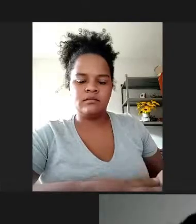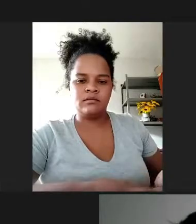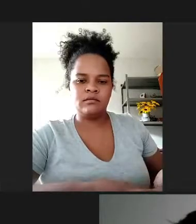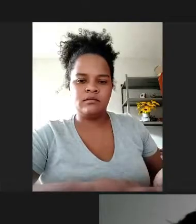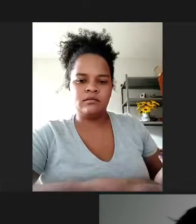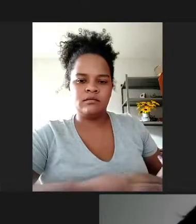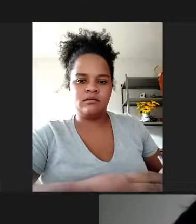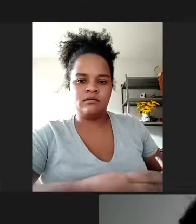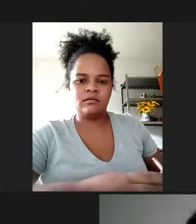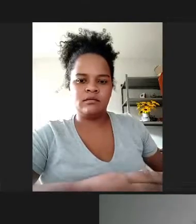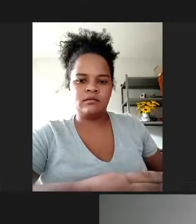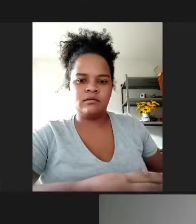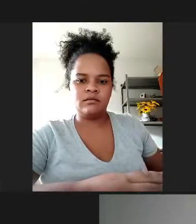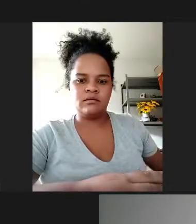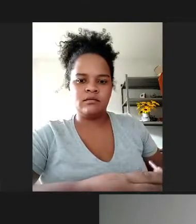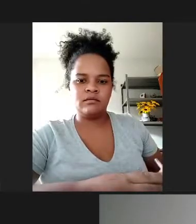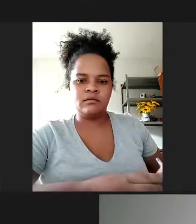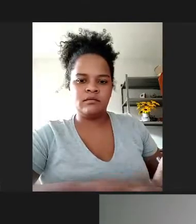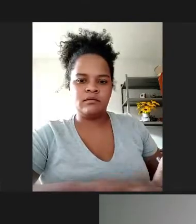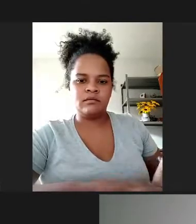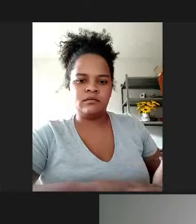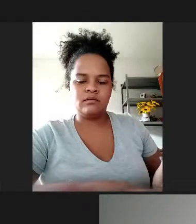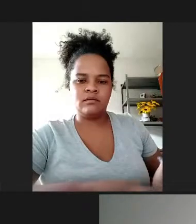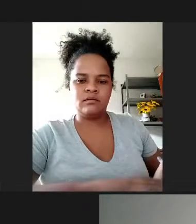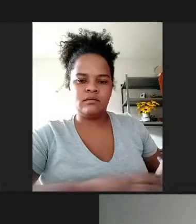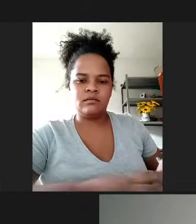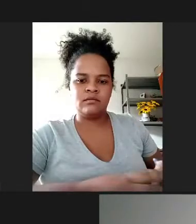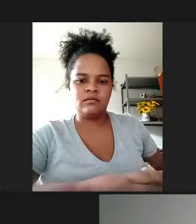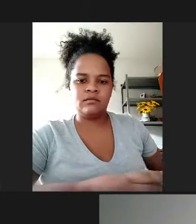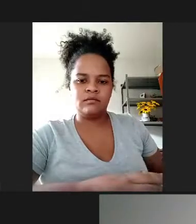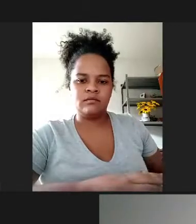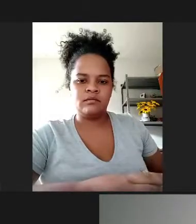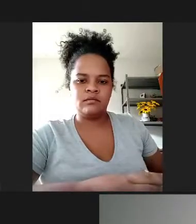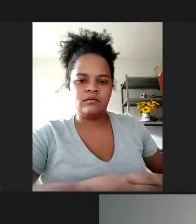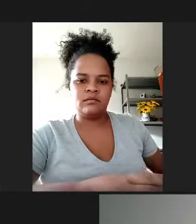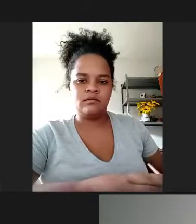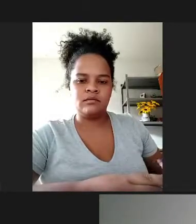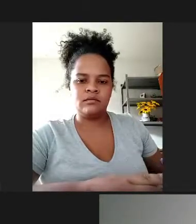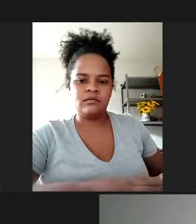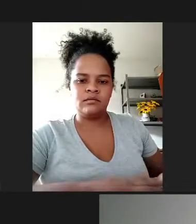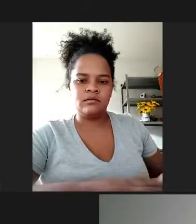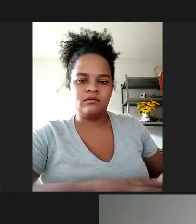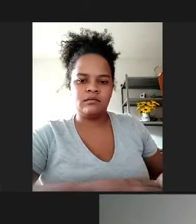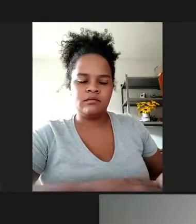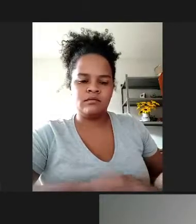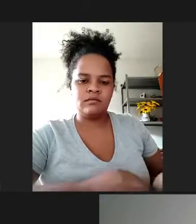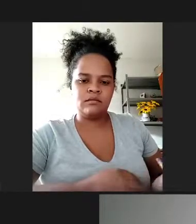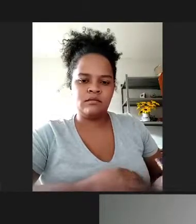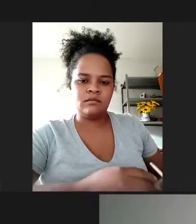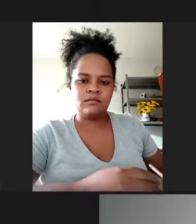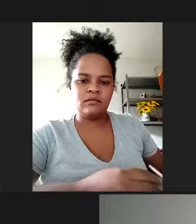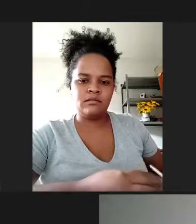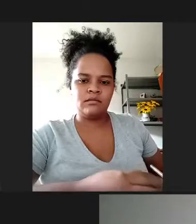minha são demandas das populações da população que me pediu a população pede muito isso então tem alguns